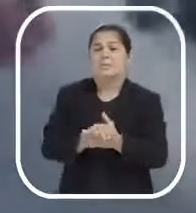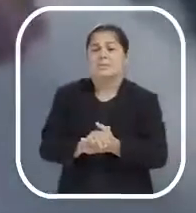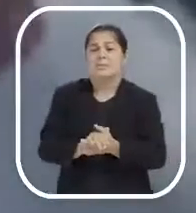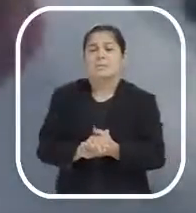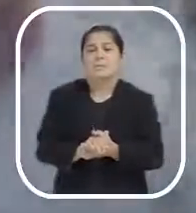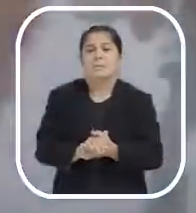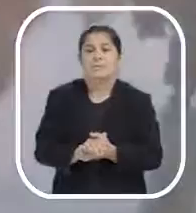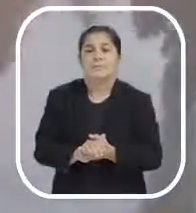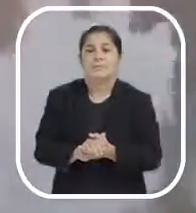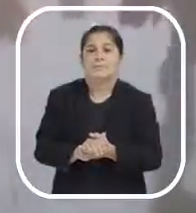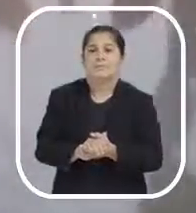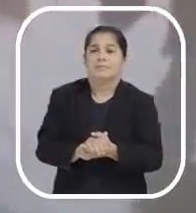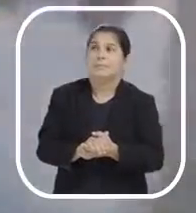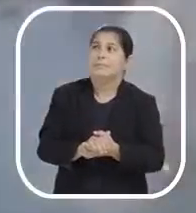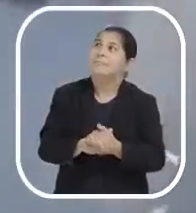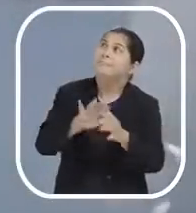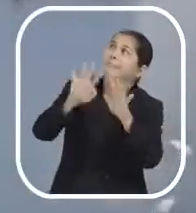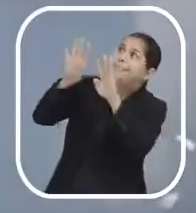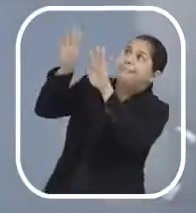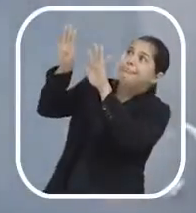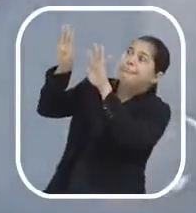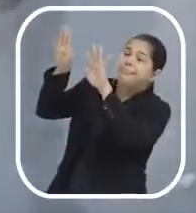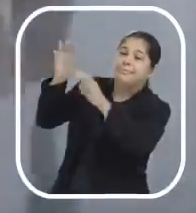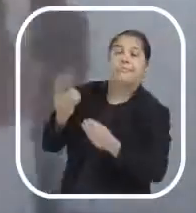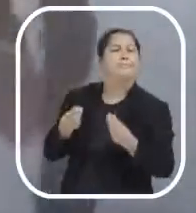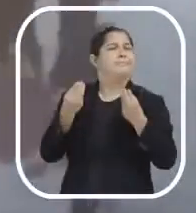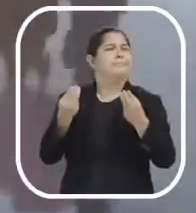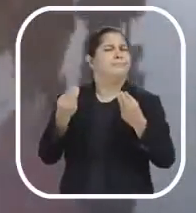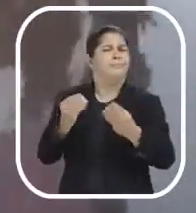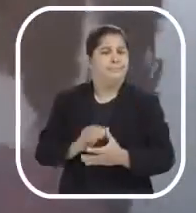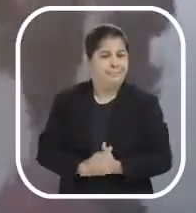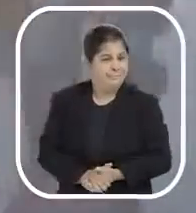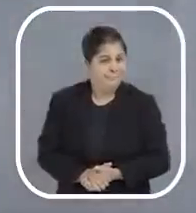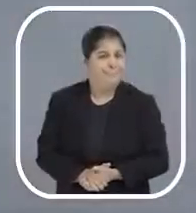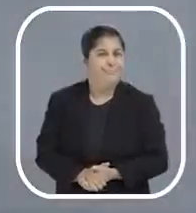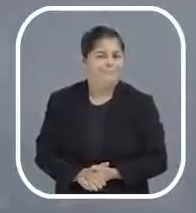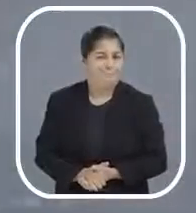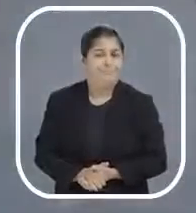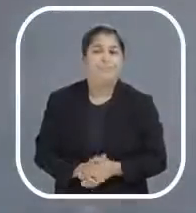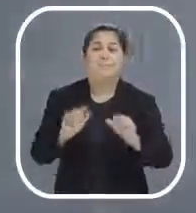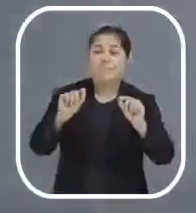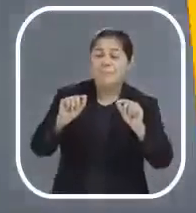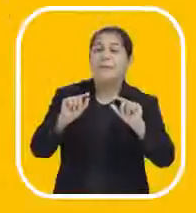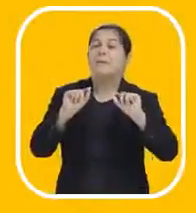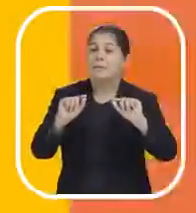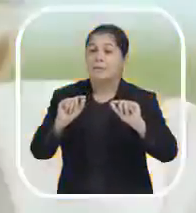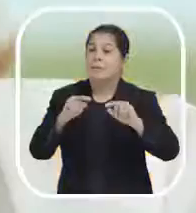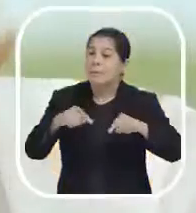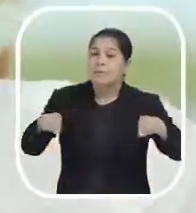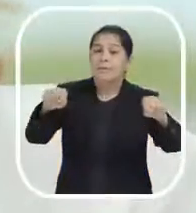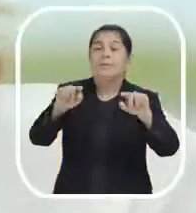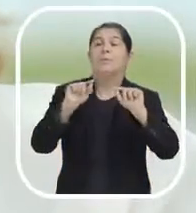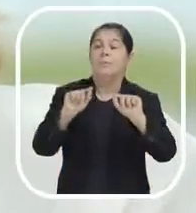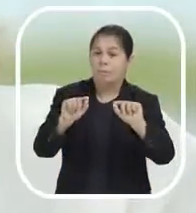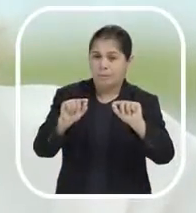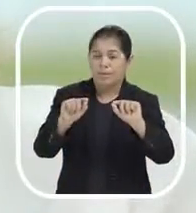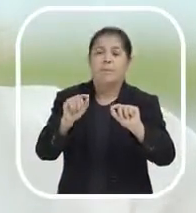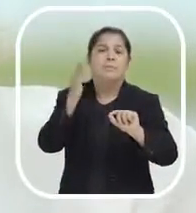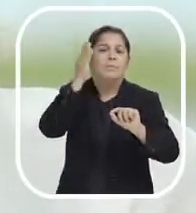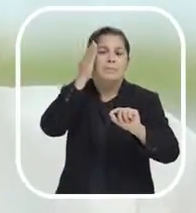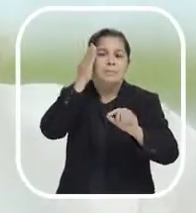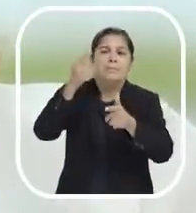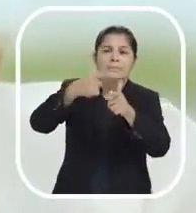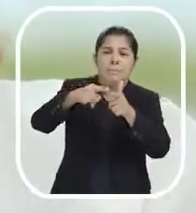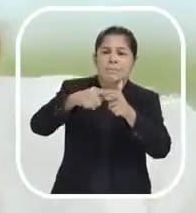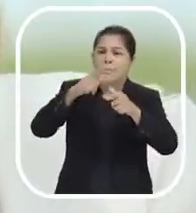Sabe por que isso aconteceu? Porque a execução da obra foi mal feita. Resolveremos o problema